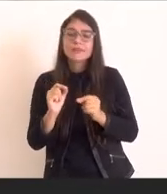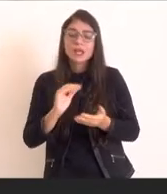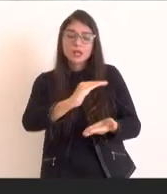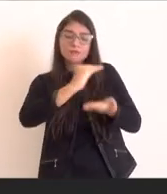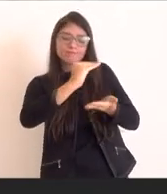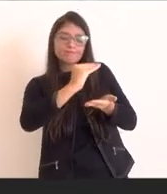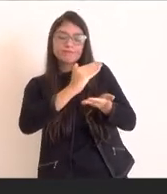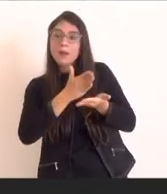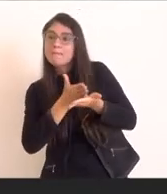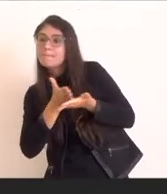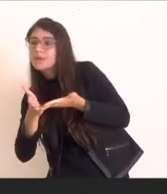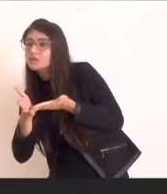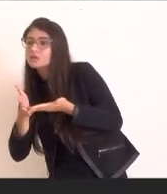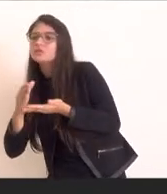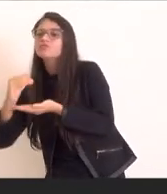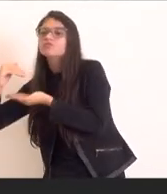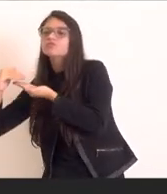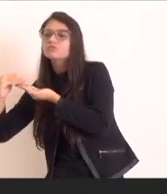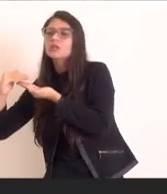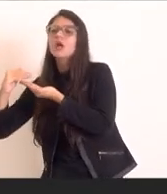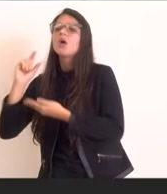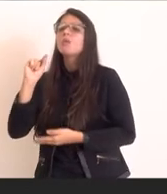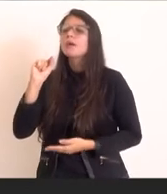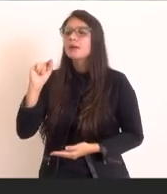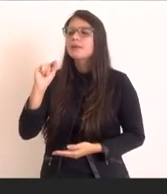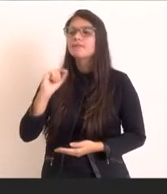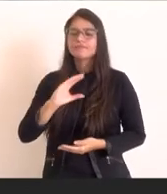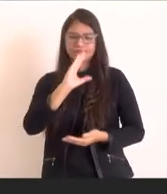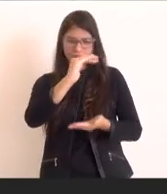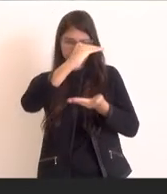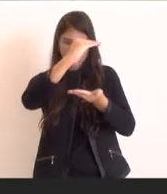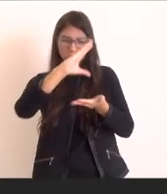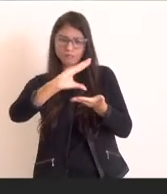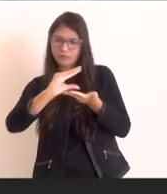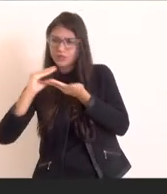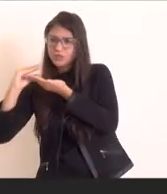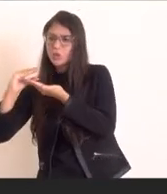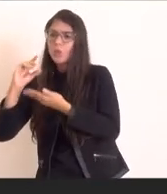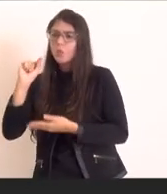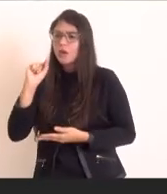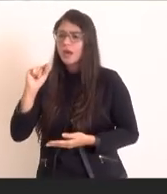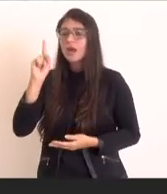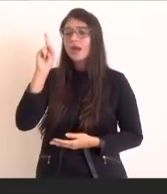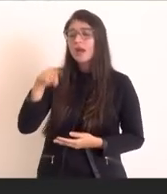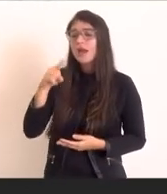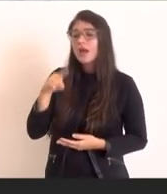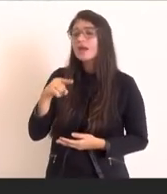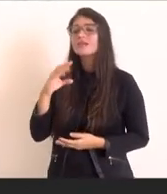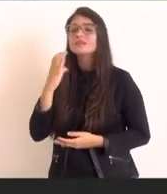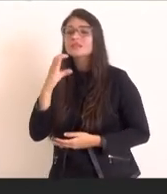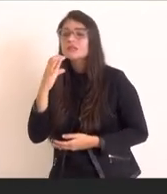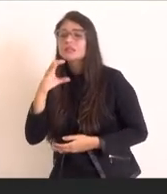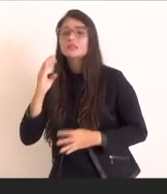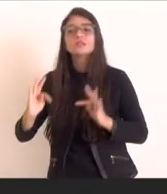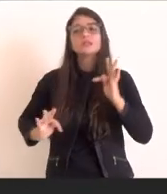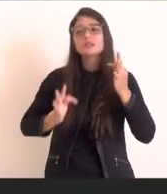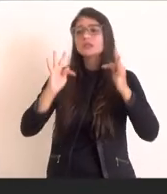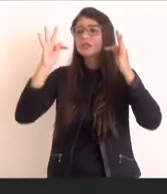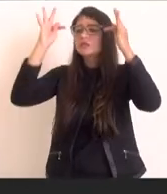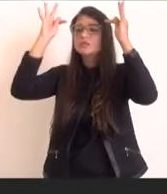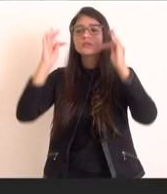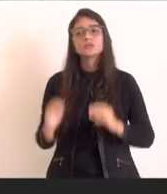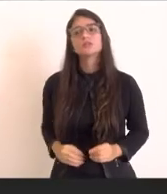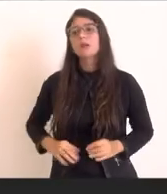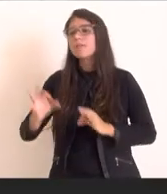tecnologia e inclusive criando uma legislação local para que ele possa ser desembolsado para projetos